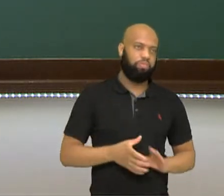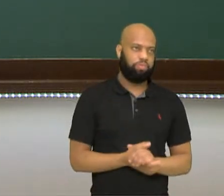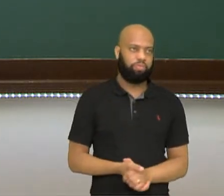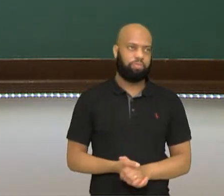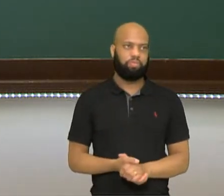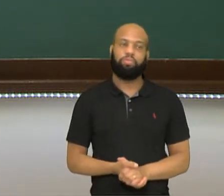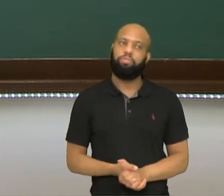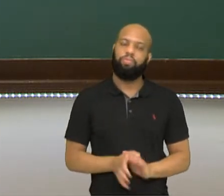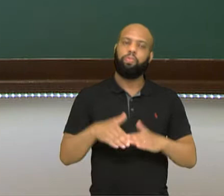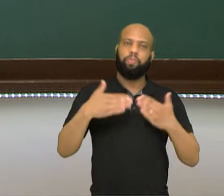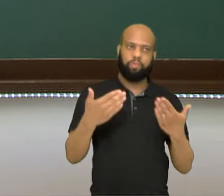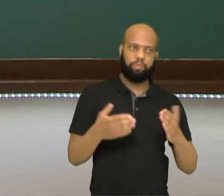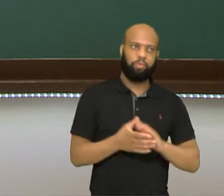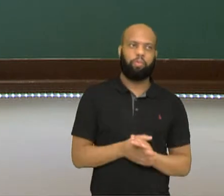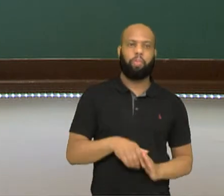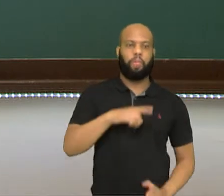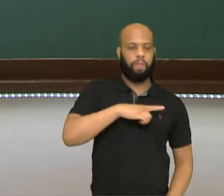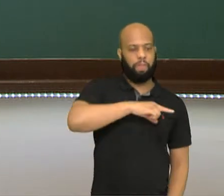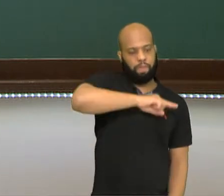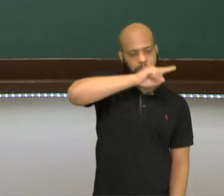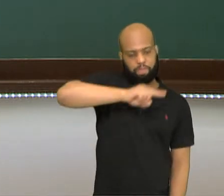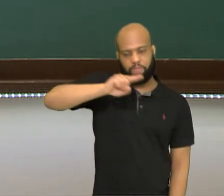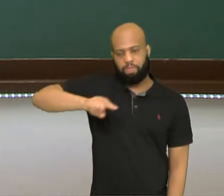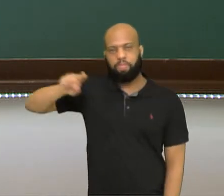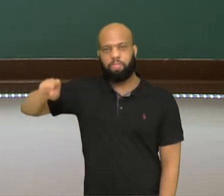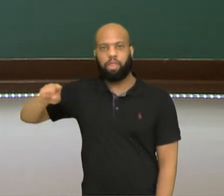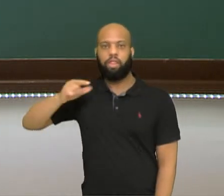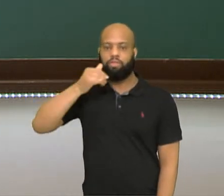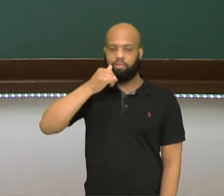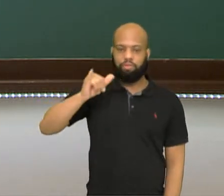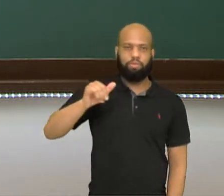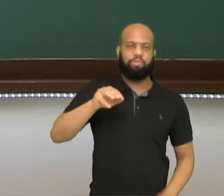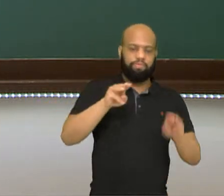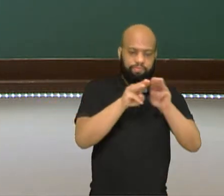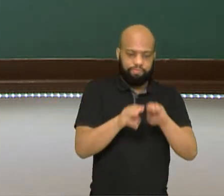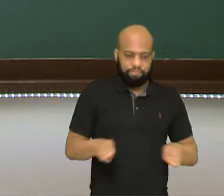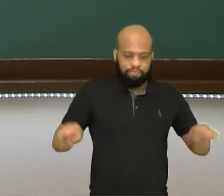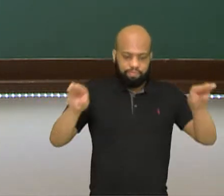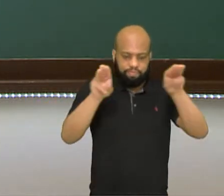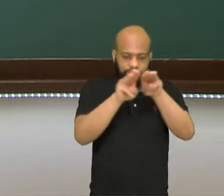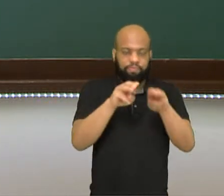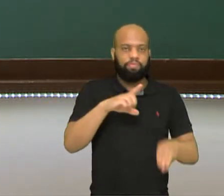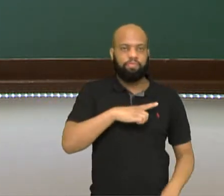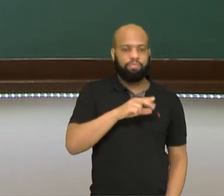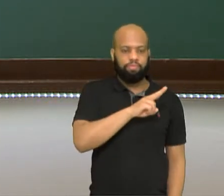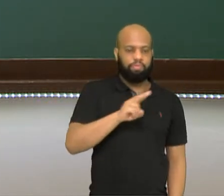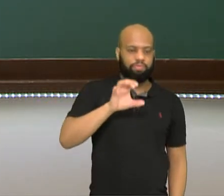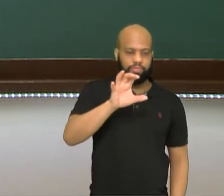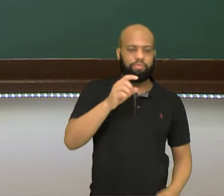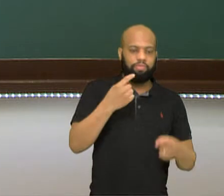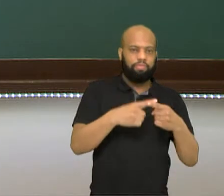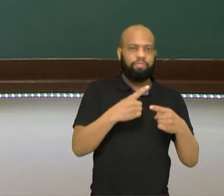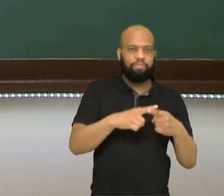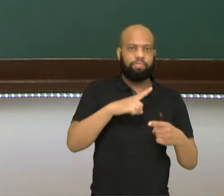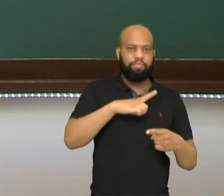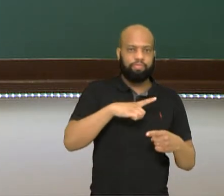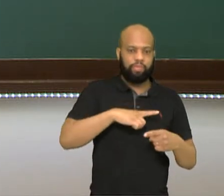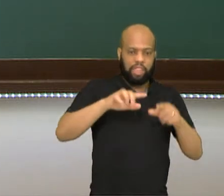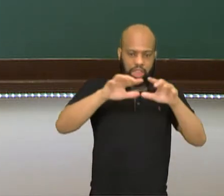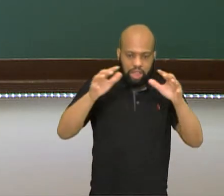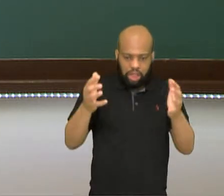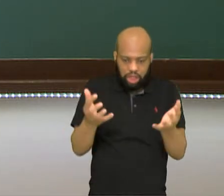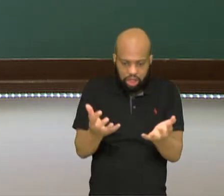É claro que uma onda eletromagnética, ela leva esse nome porque ela é uma oscilação de um campo elétrico com um campo